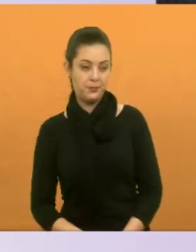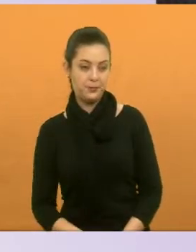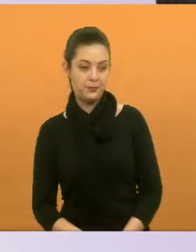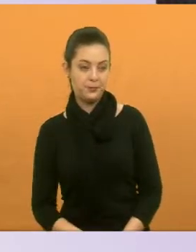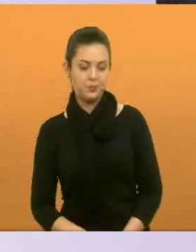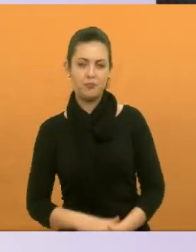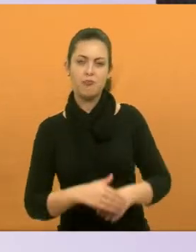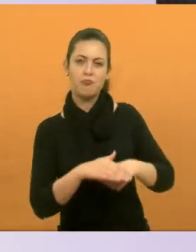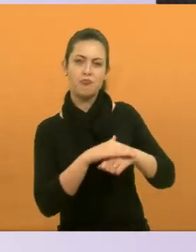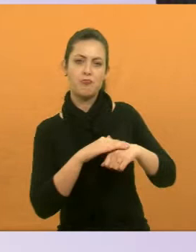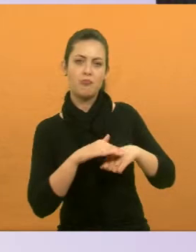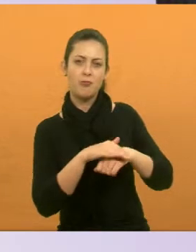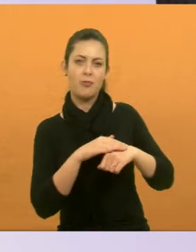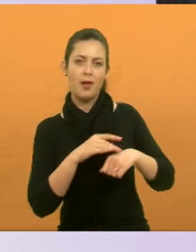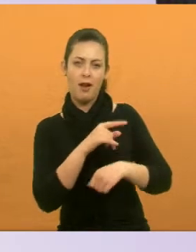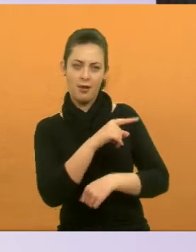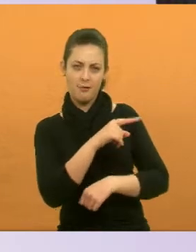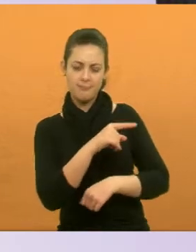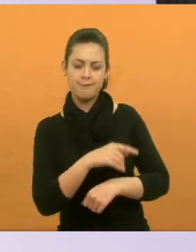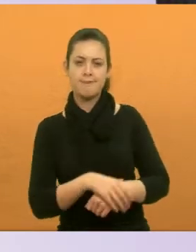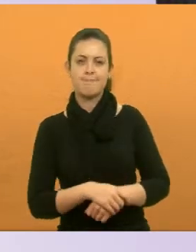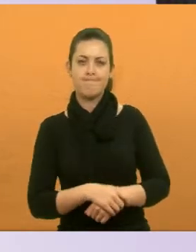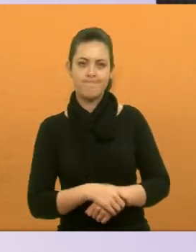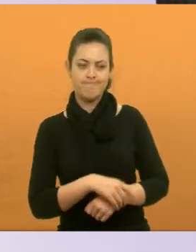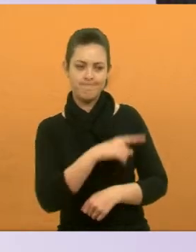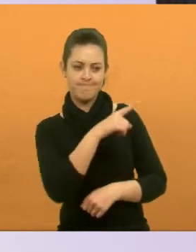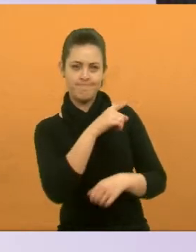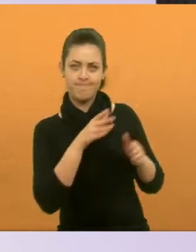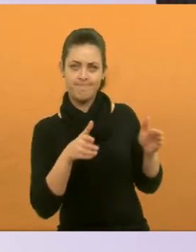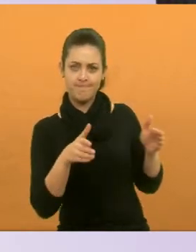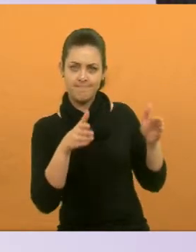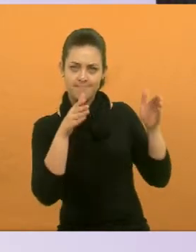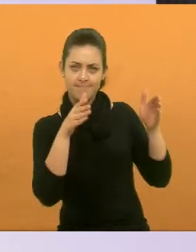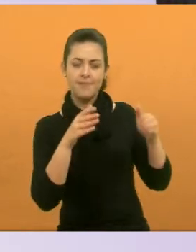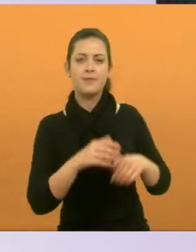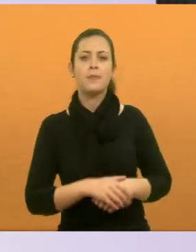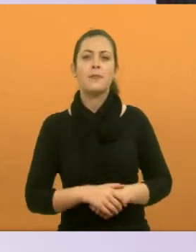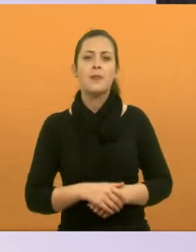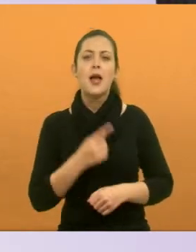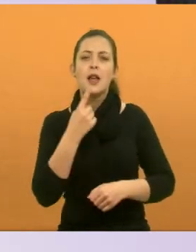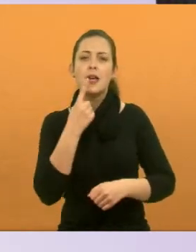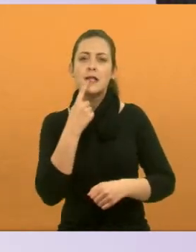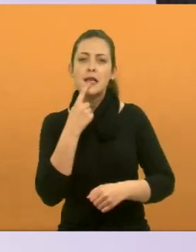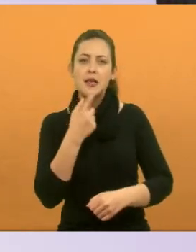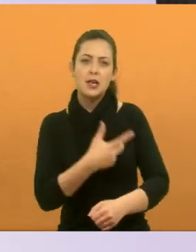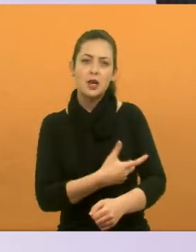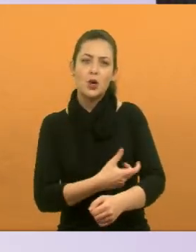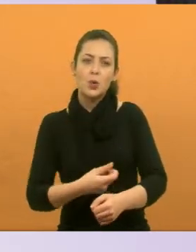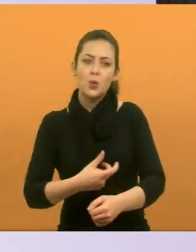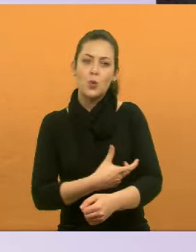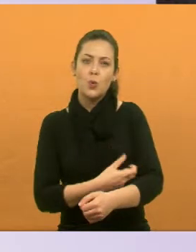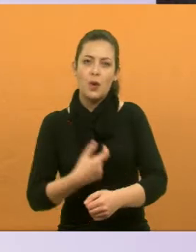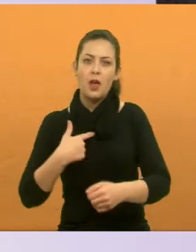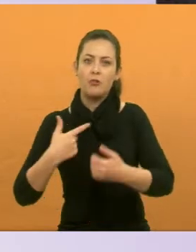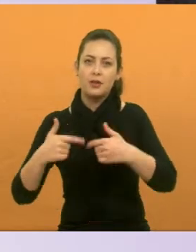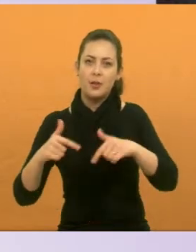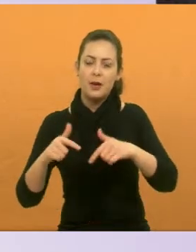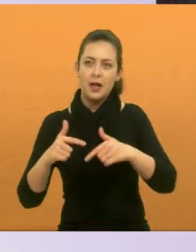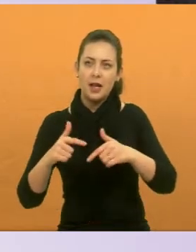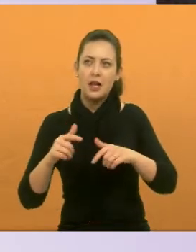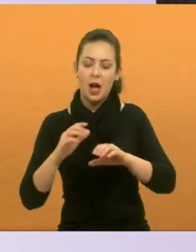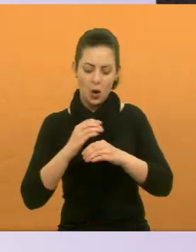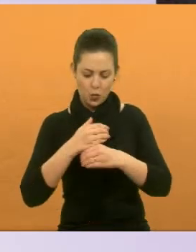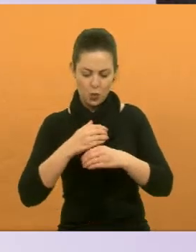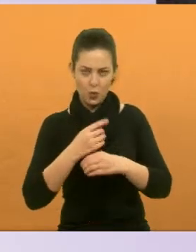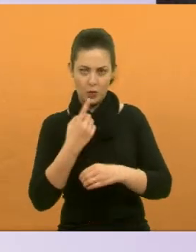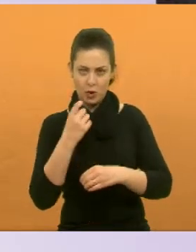Eu fui conversar com eles, na realidade, além de ver a situação do prédio, a respeito da coleta de sangue. Eu trabalhei como analista de laboratório durante mais ou menos